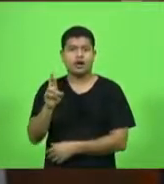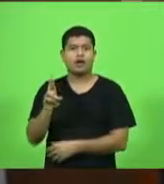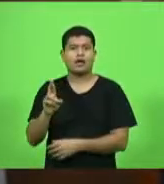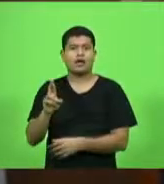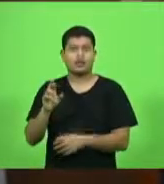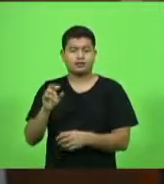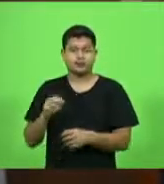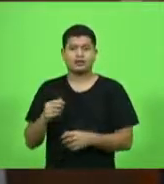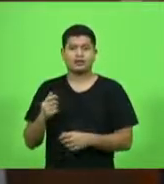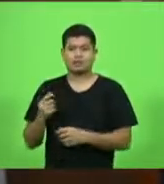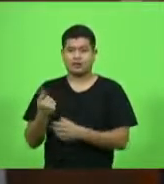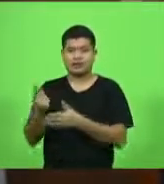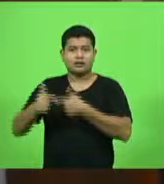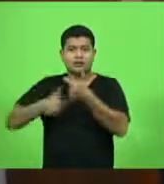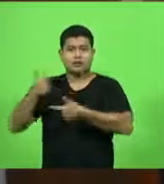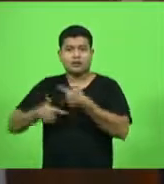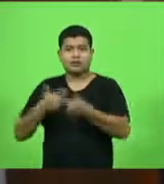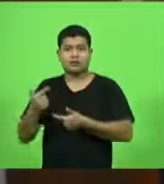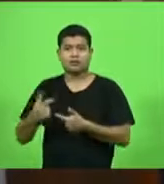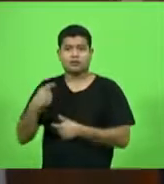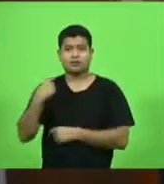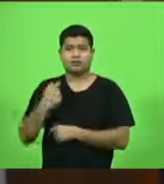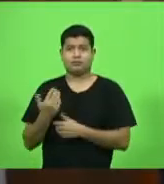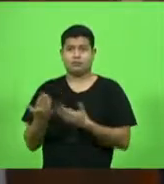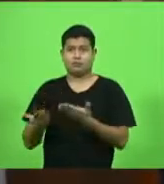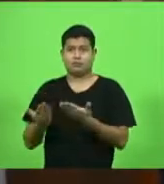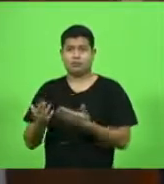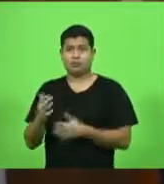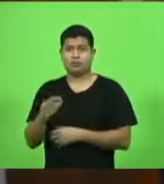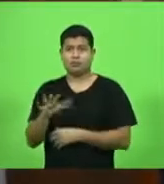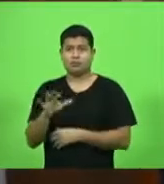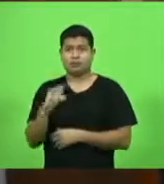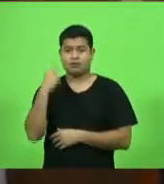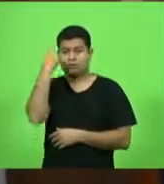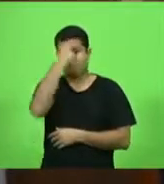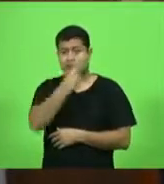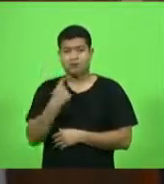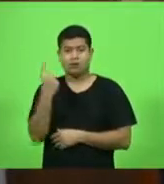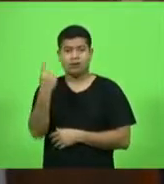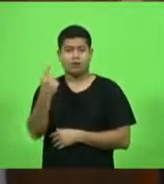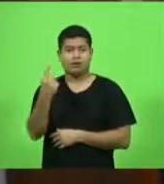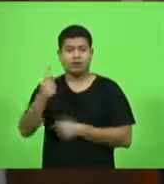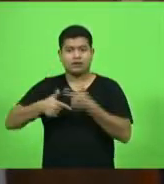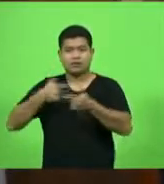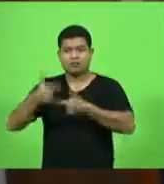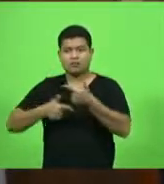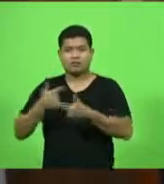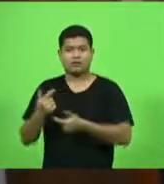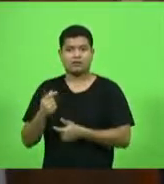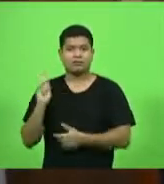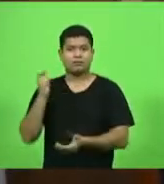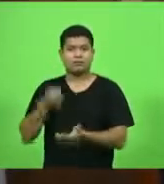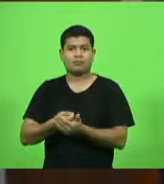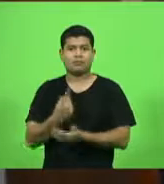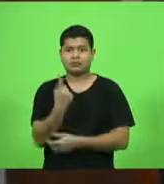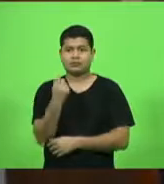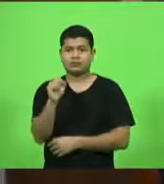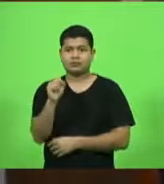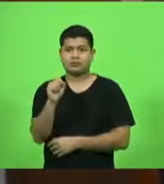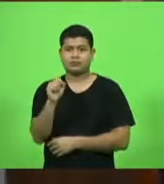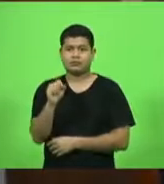sessões às vezes se aproximam de quase sessenta minutos, uma hora. Então, é uma